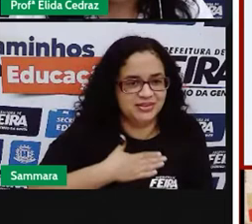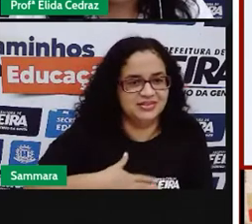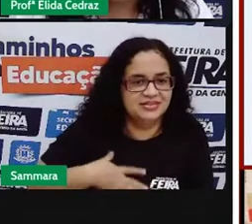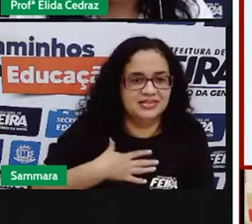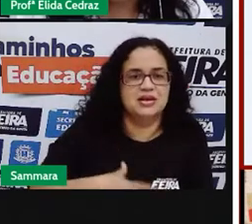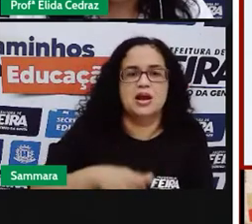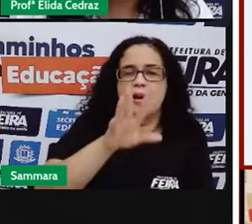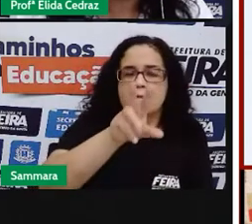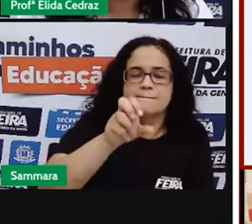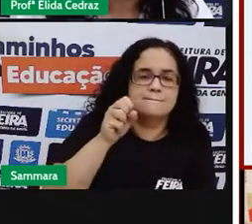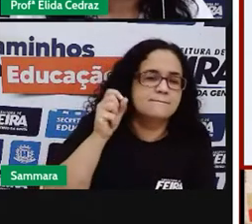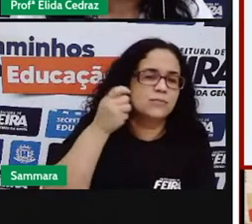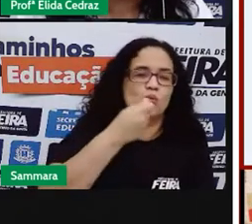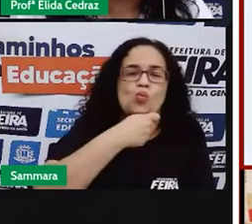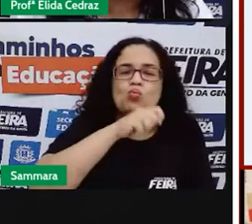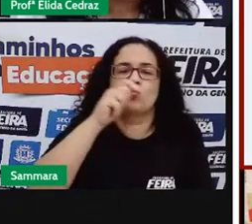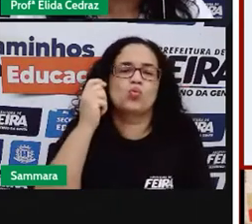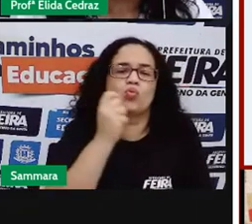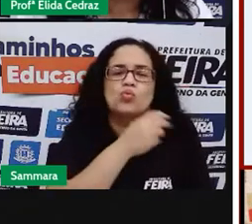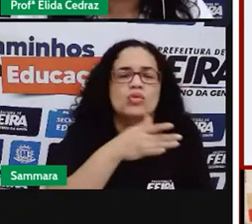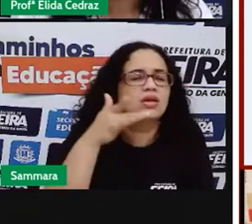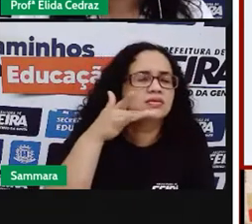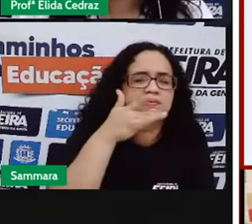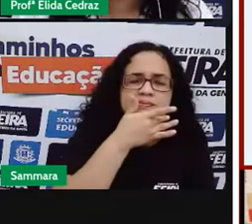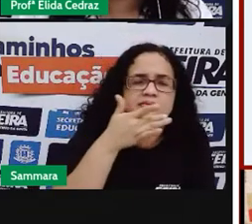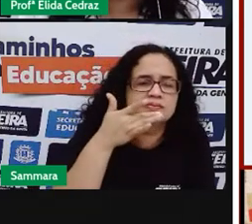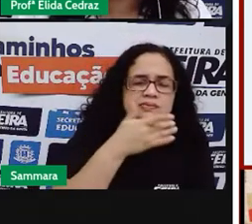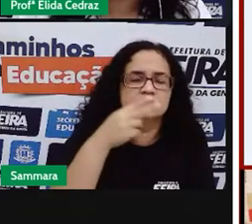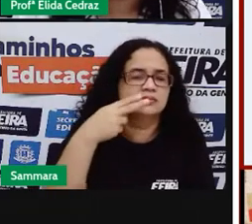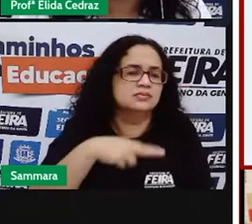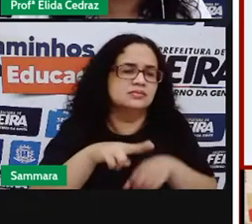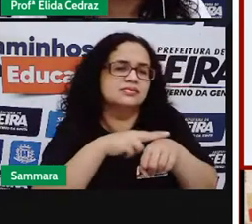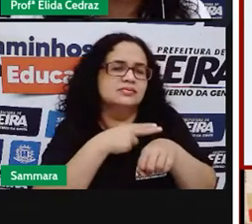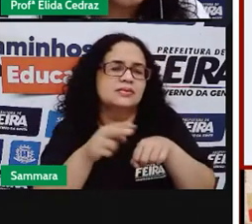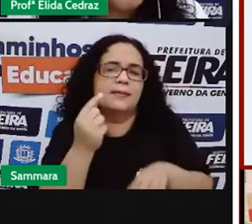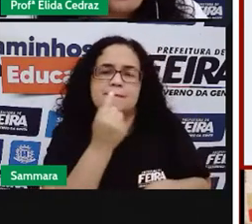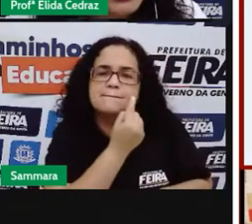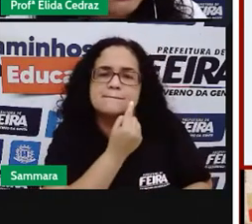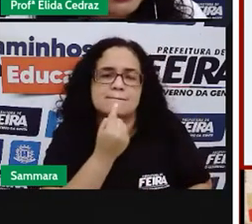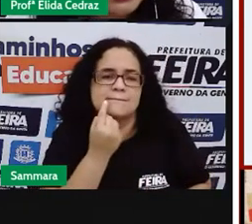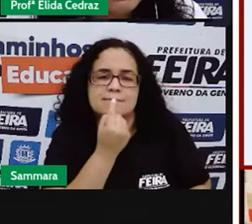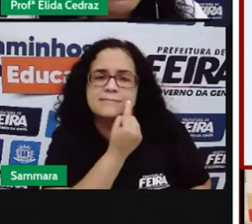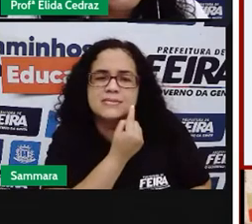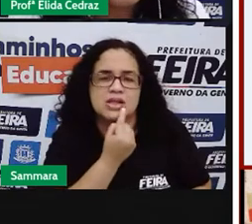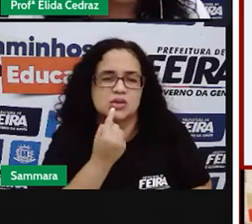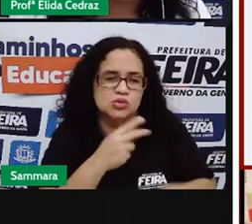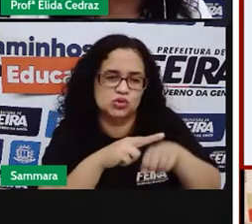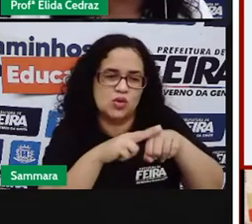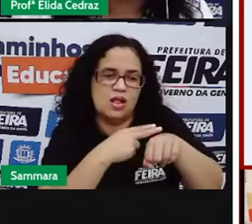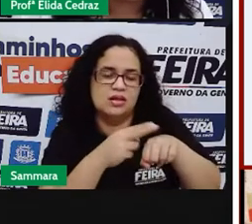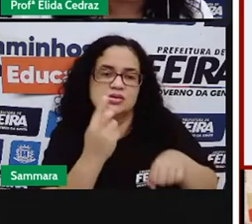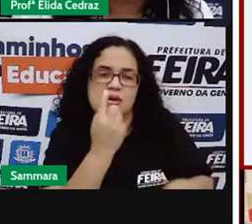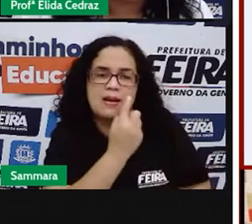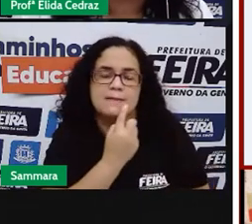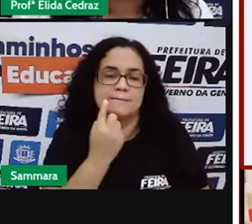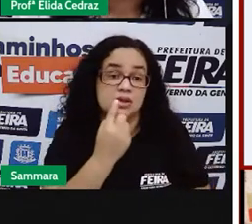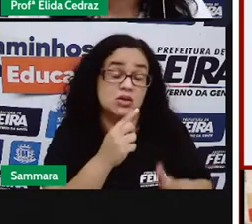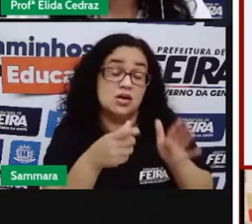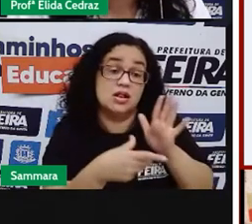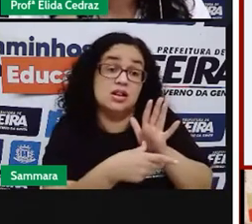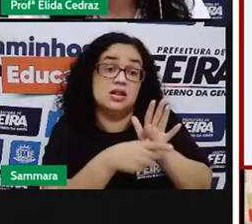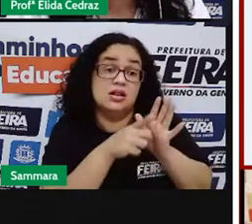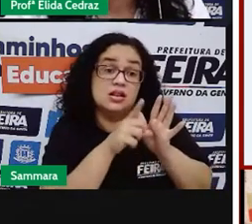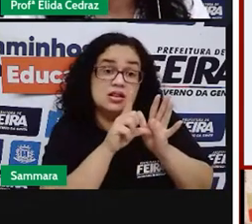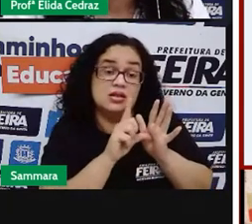Pesca batom. Pesca batom. Pesca batom. Quando nós falamos, anteriormente,